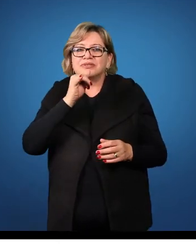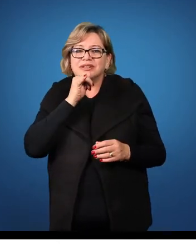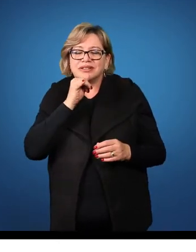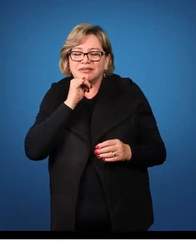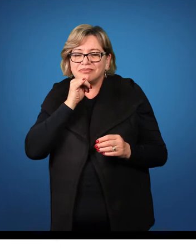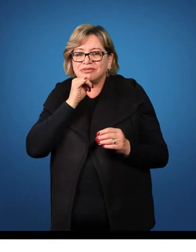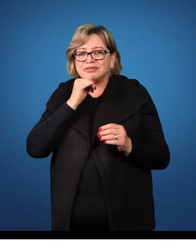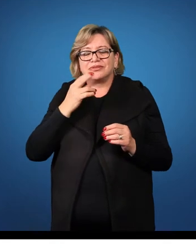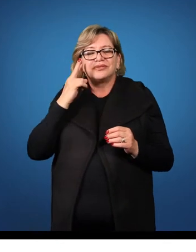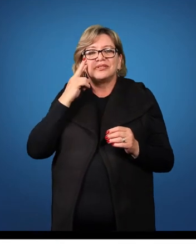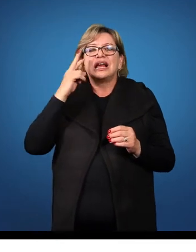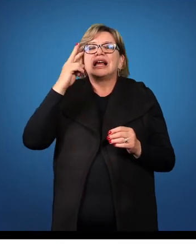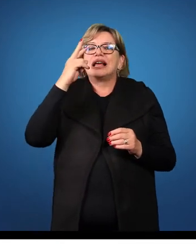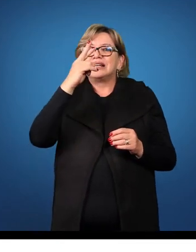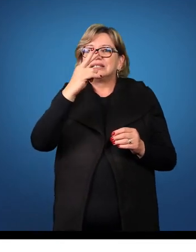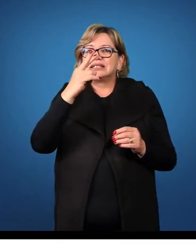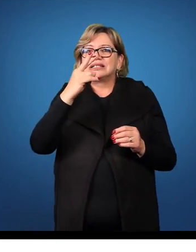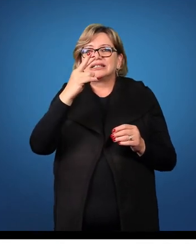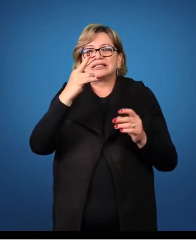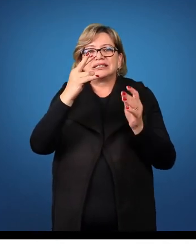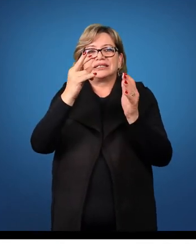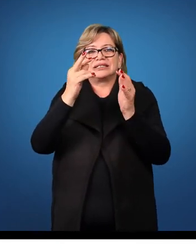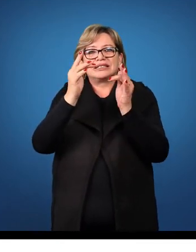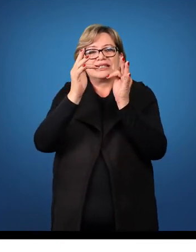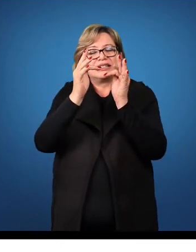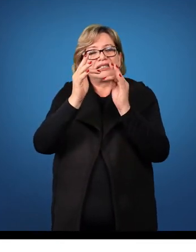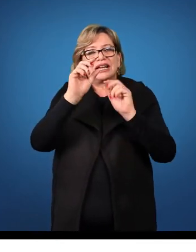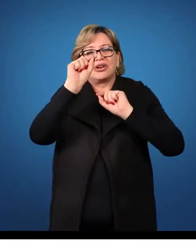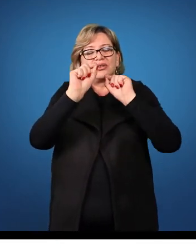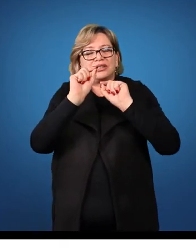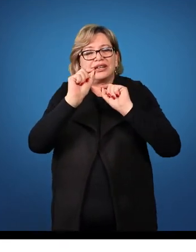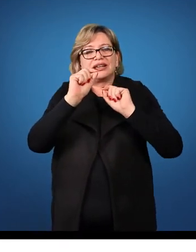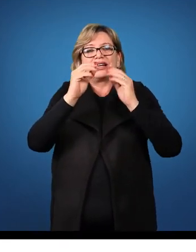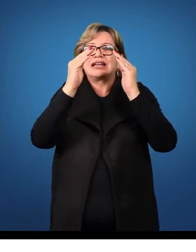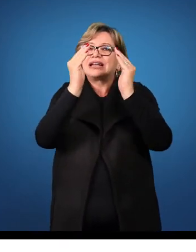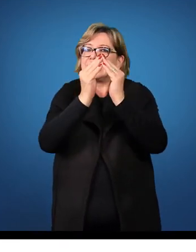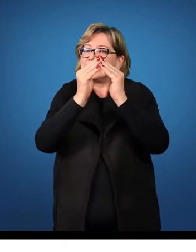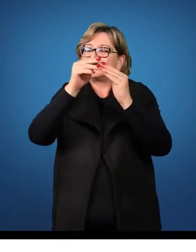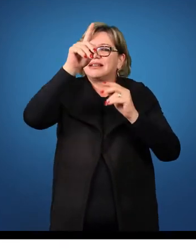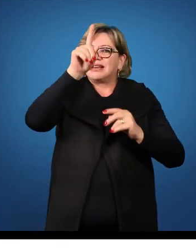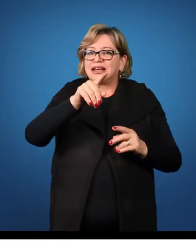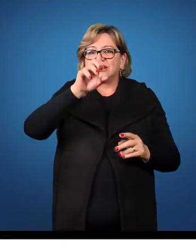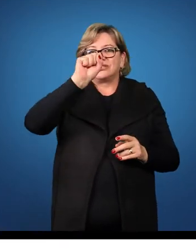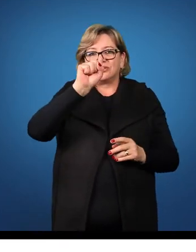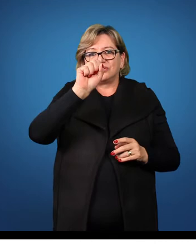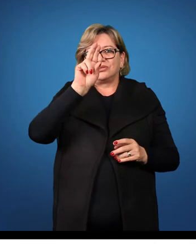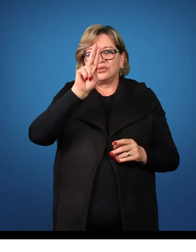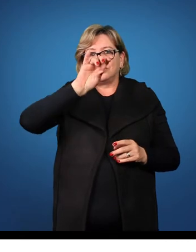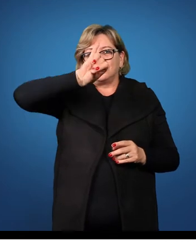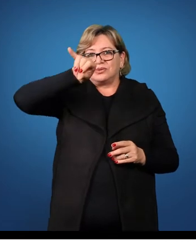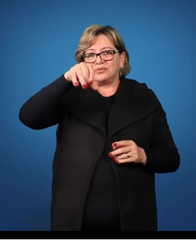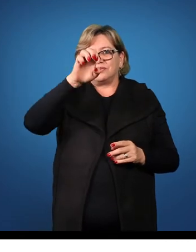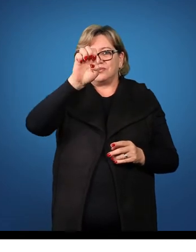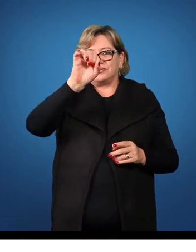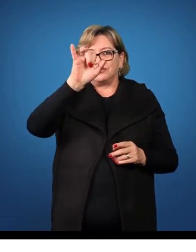destruída pelo raio. Casa, sujeito da oração, portanto, nominativo.